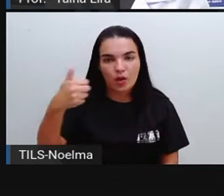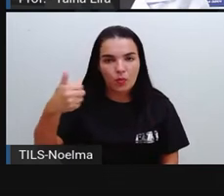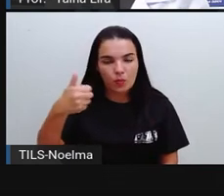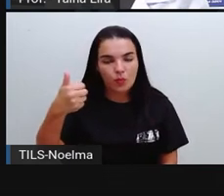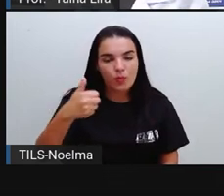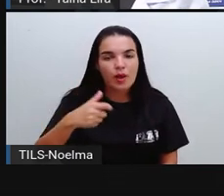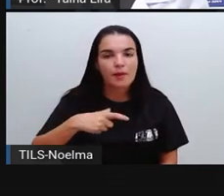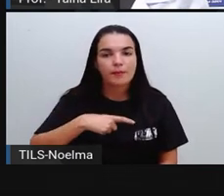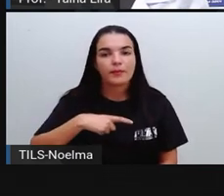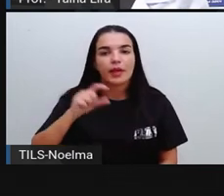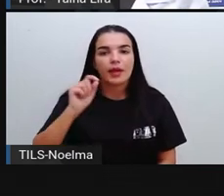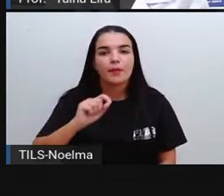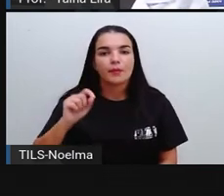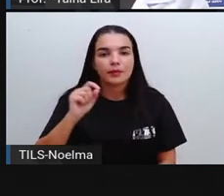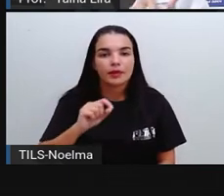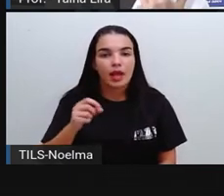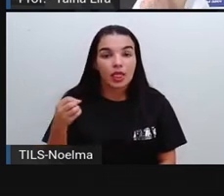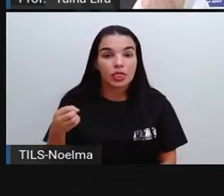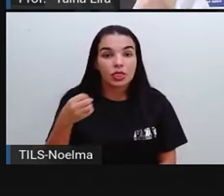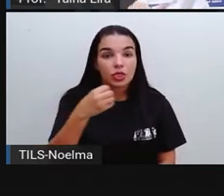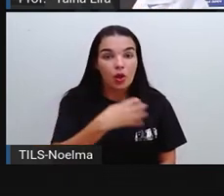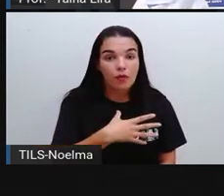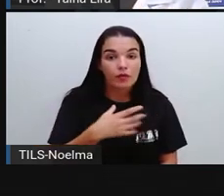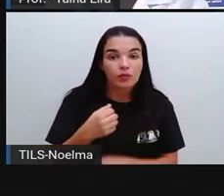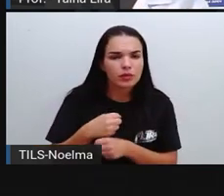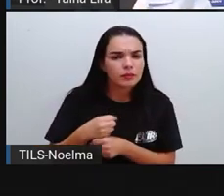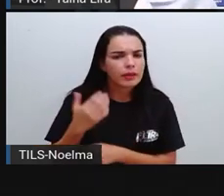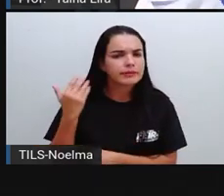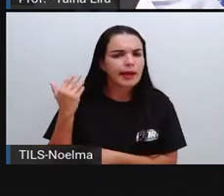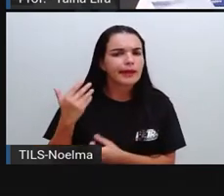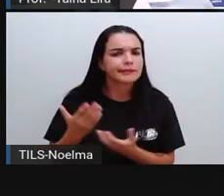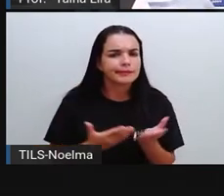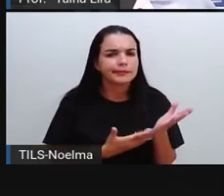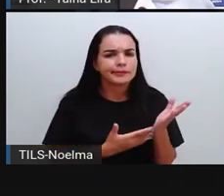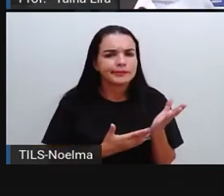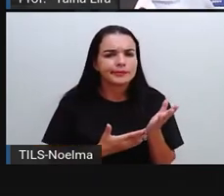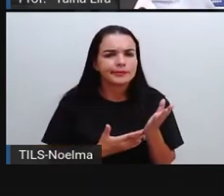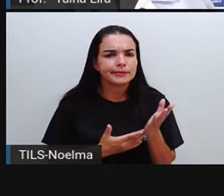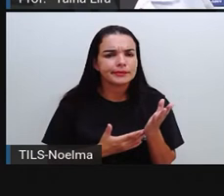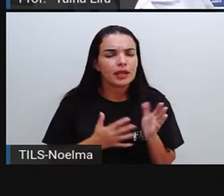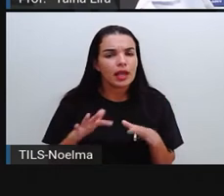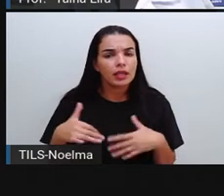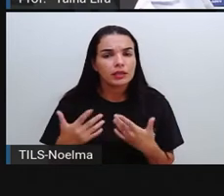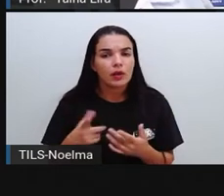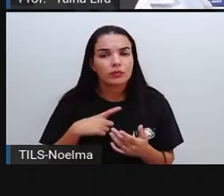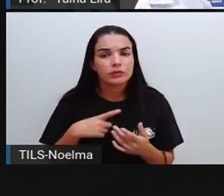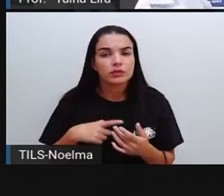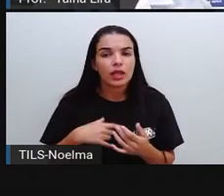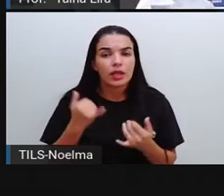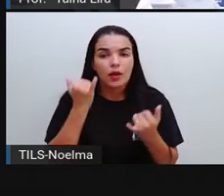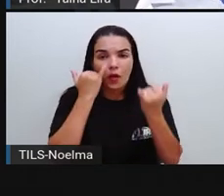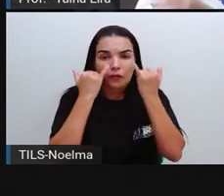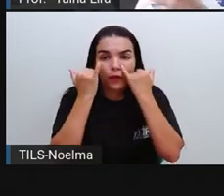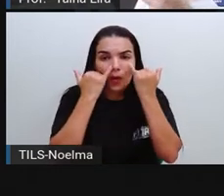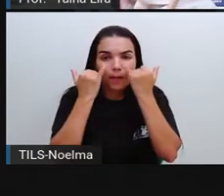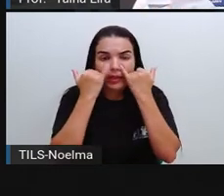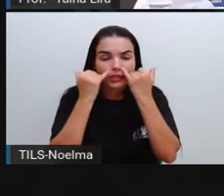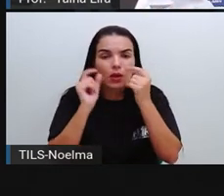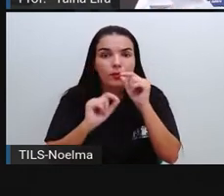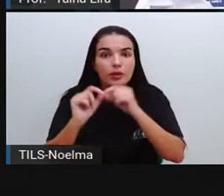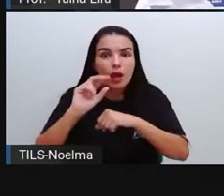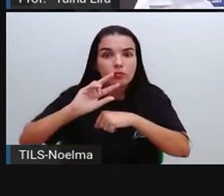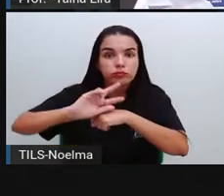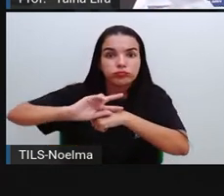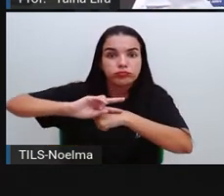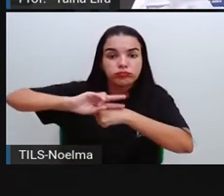que não é, ela é nova, né? Ela é do ano passado e ela vem falando, né? Dessa questão do aumento da